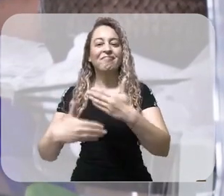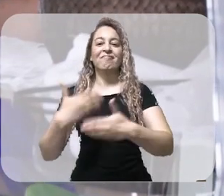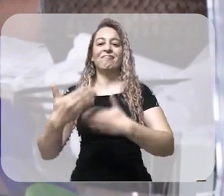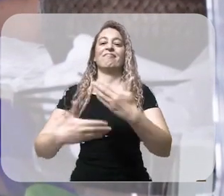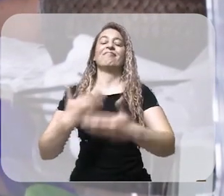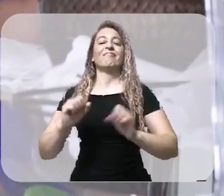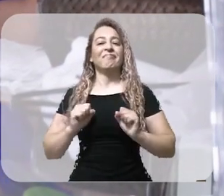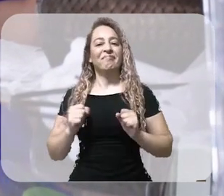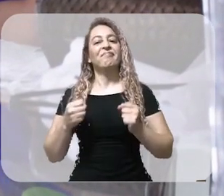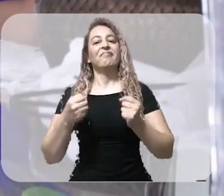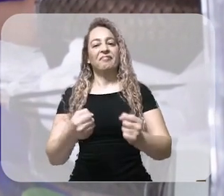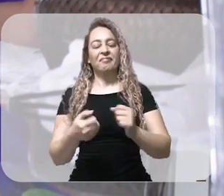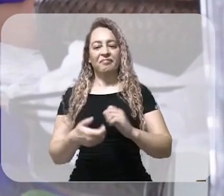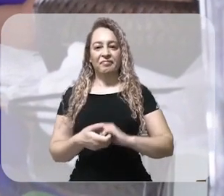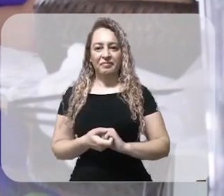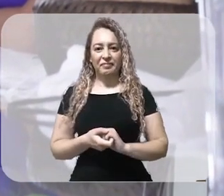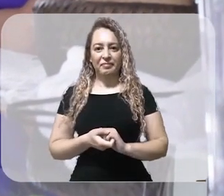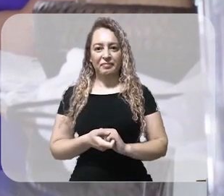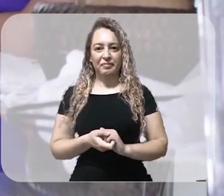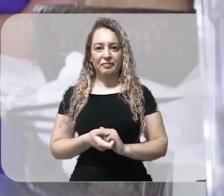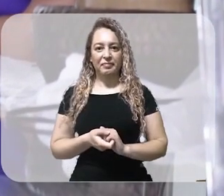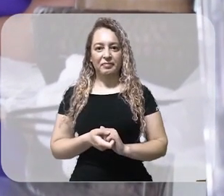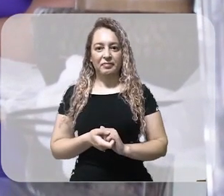Olá, mas que me incomoda, estou comendo.